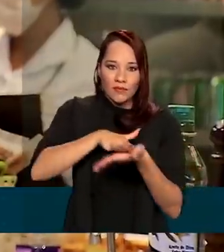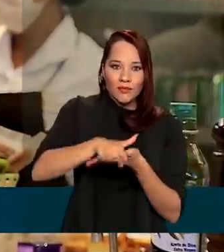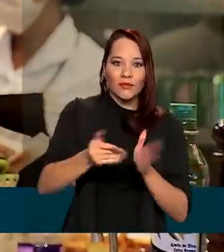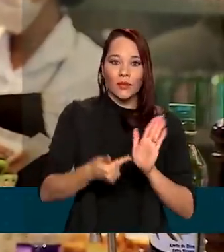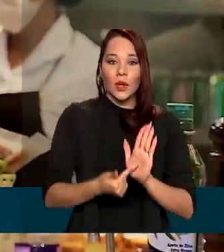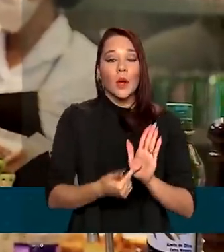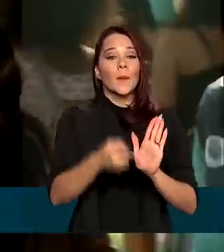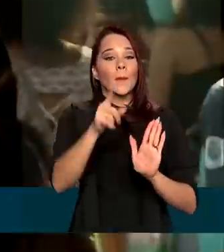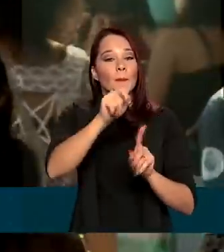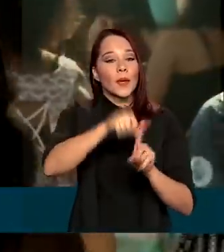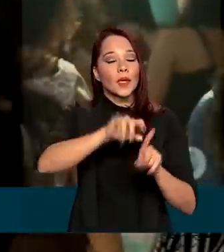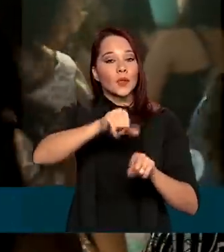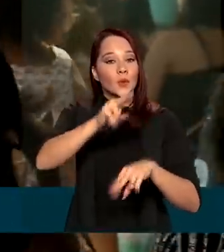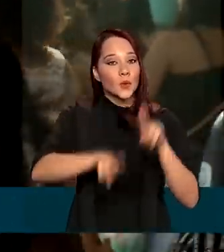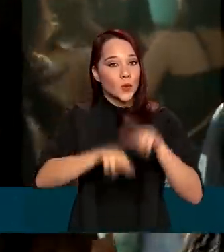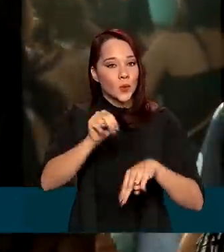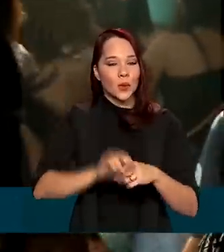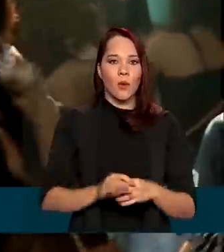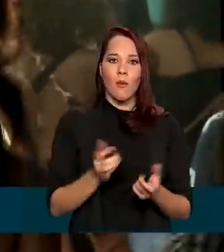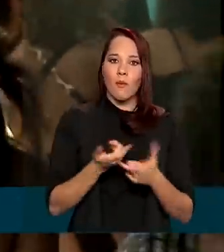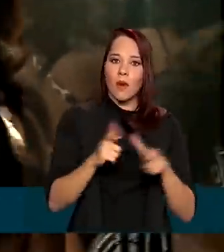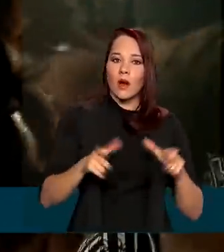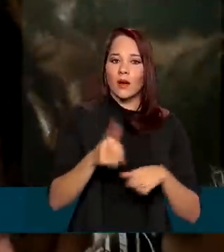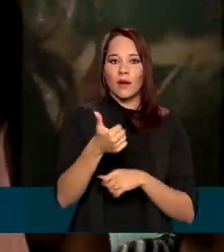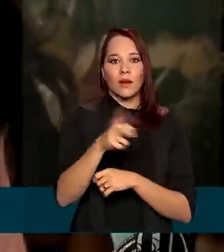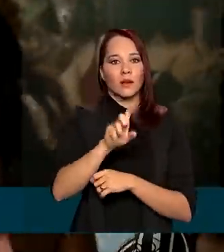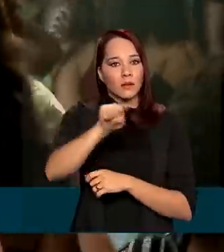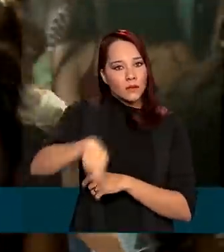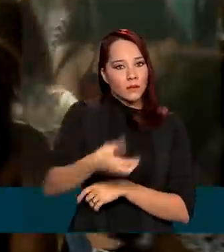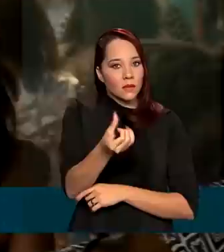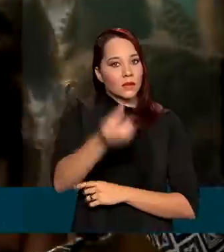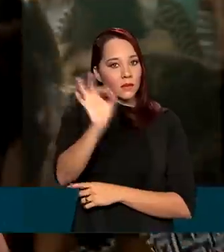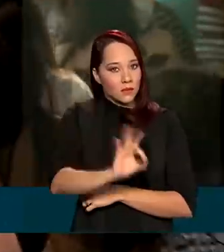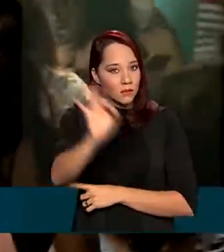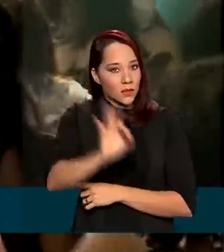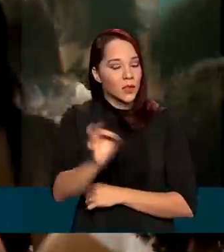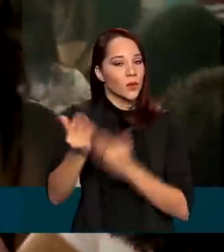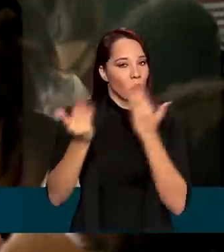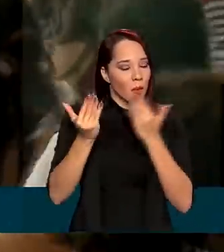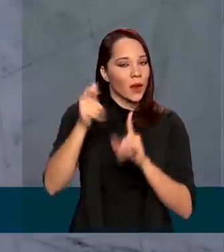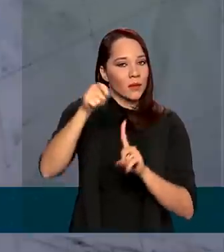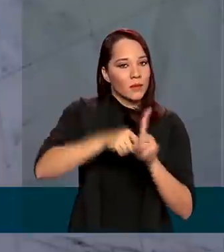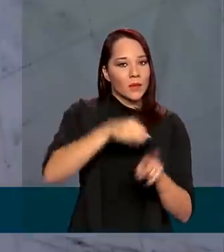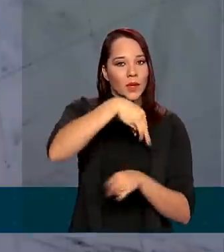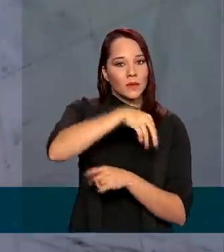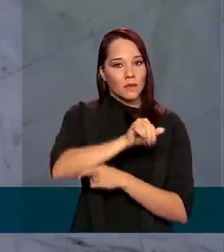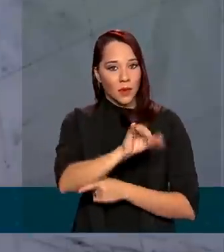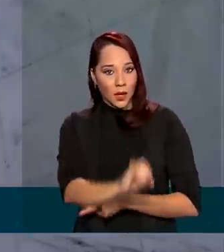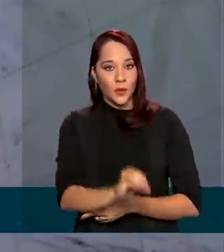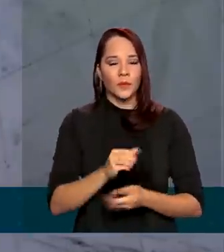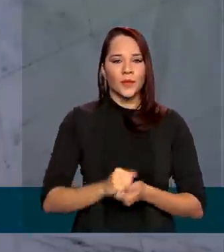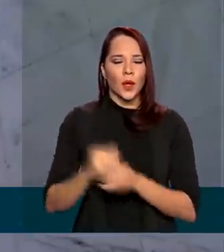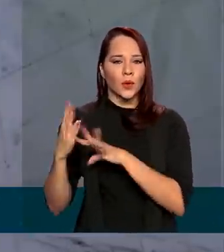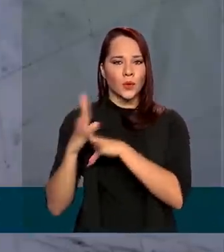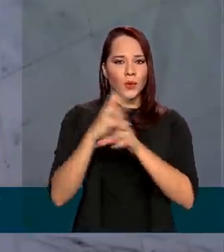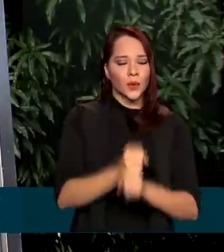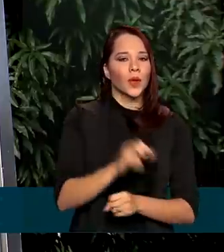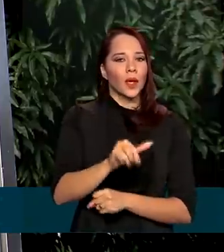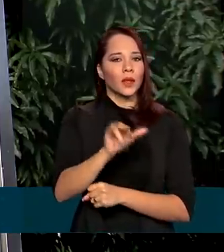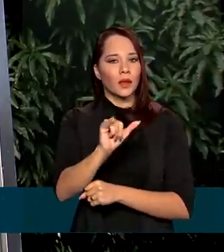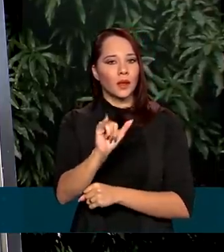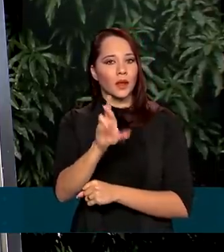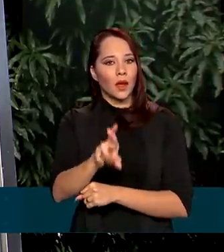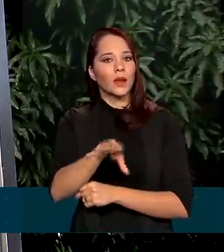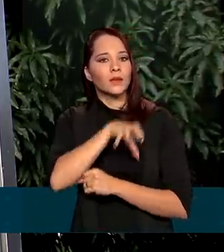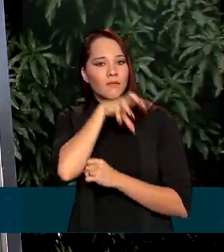junho deste ano. Um crescimento de 15,6% em relação a maio. O levantamento é da Receita Federal,